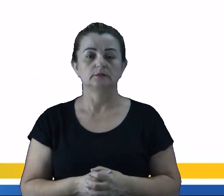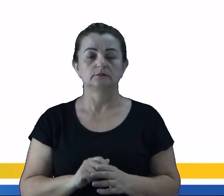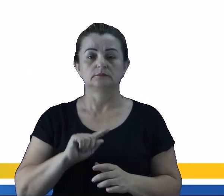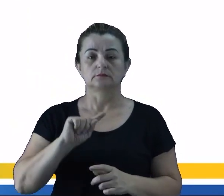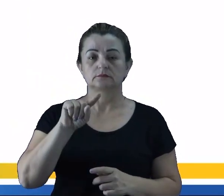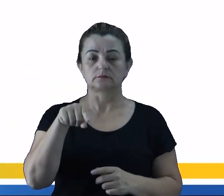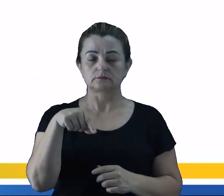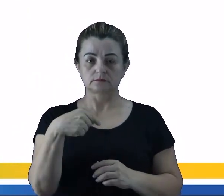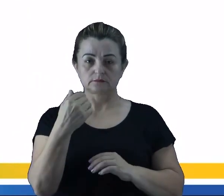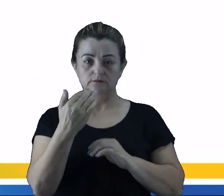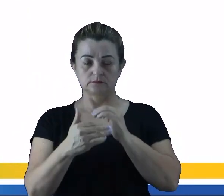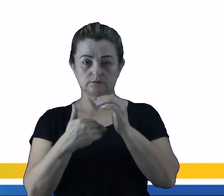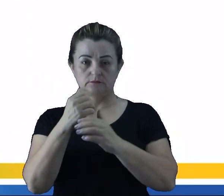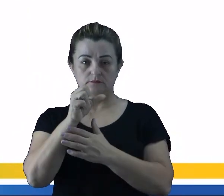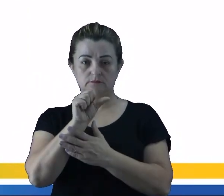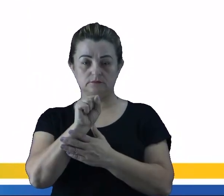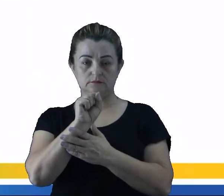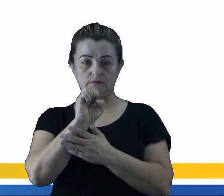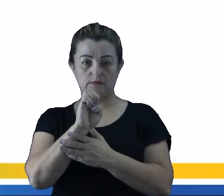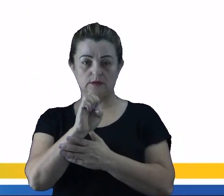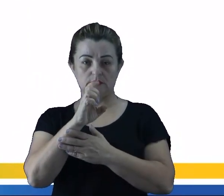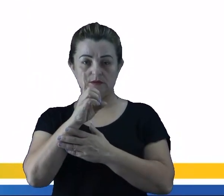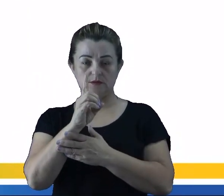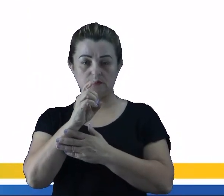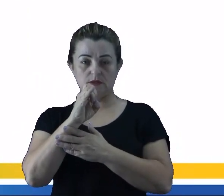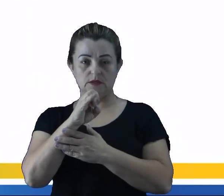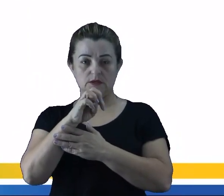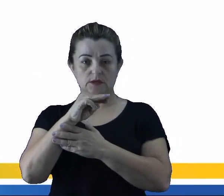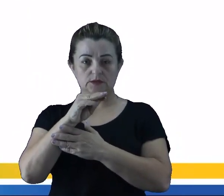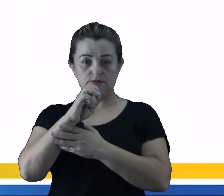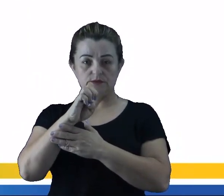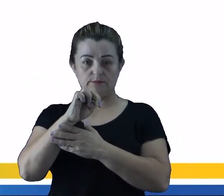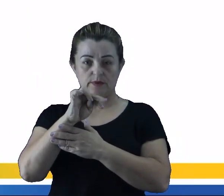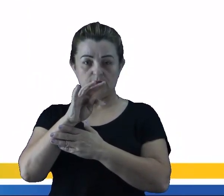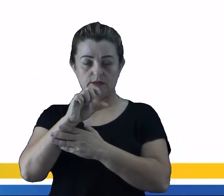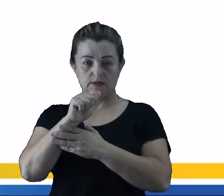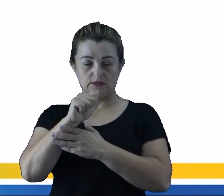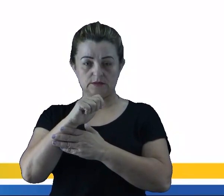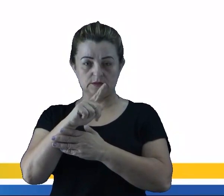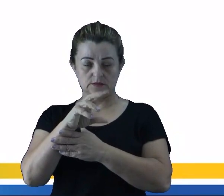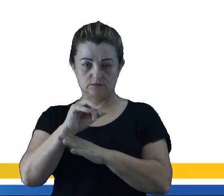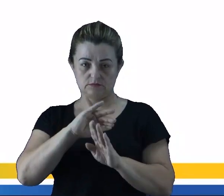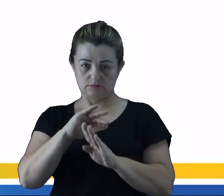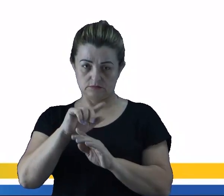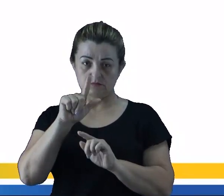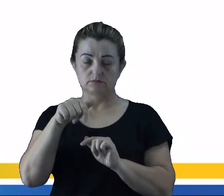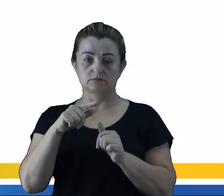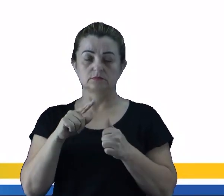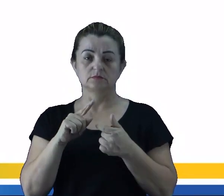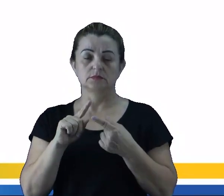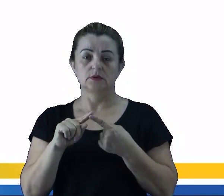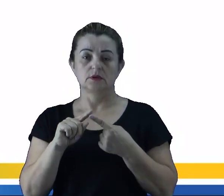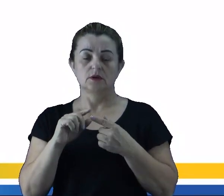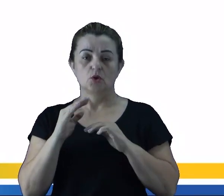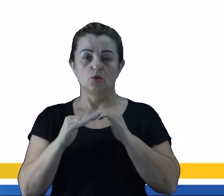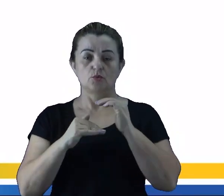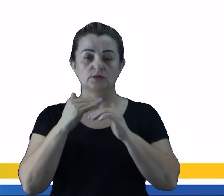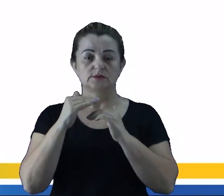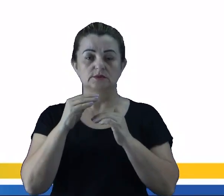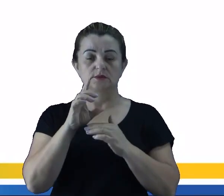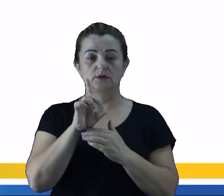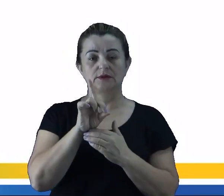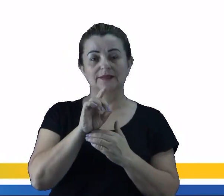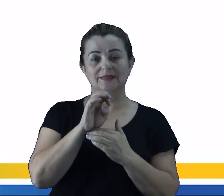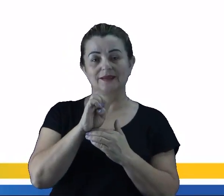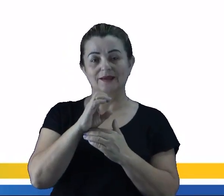Após esse processo de sedimentação, a gente vai fazer o processo de decantação, né, então quando esse processo é entre o sólido